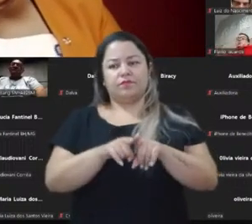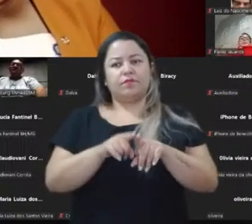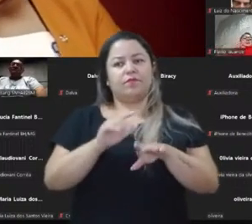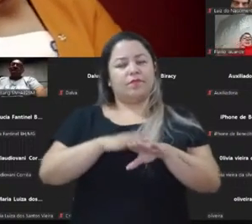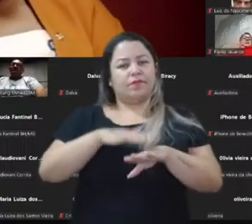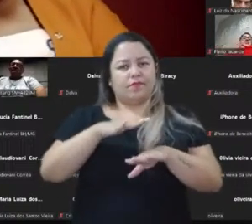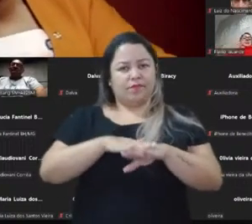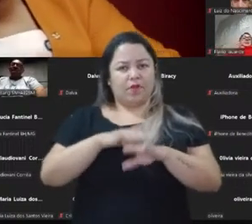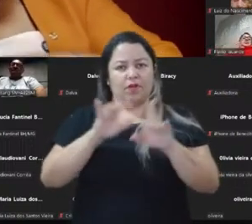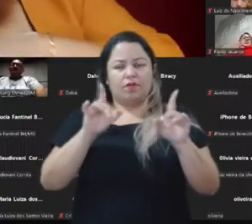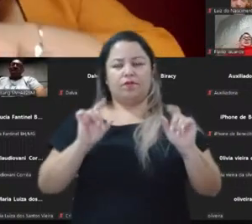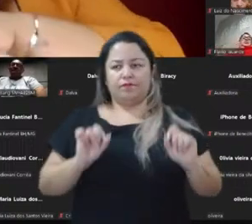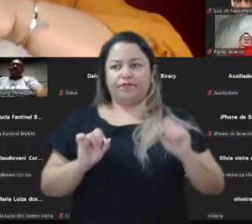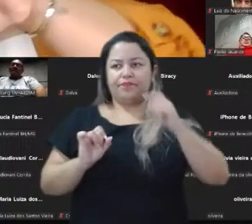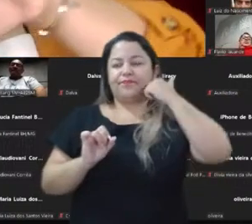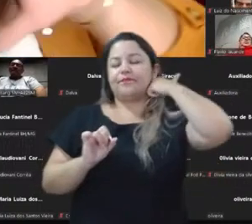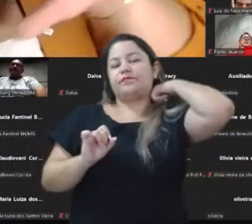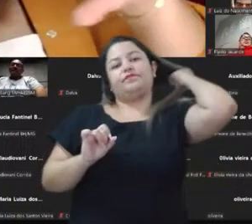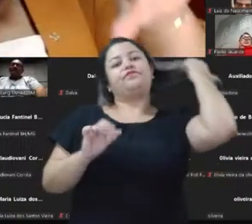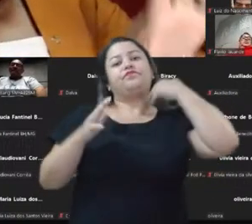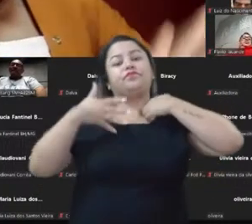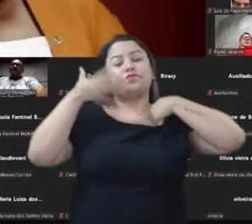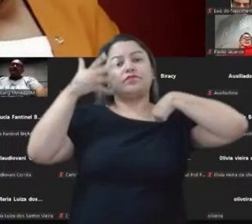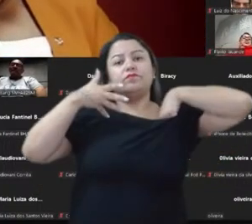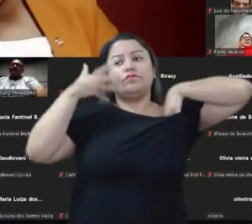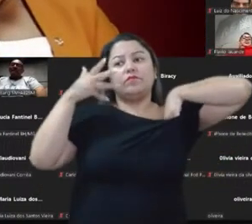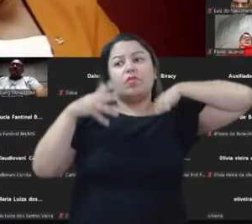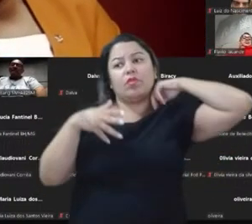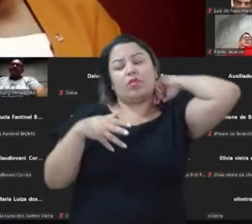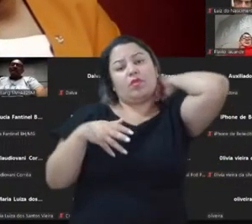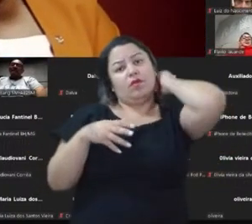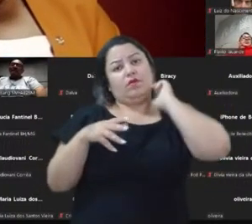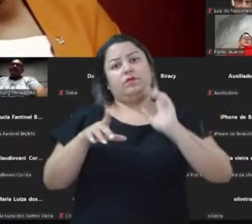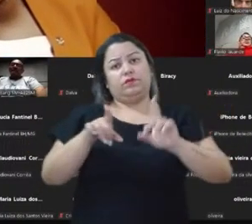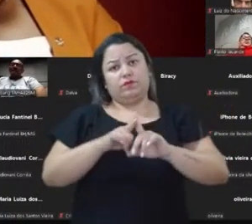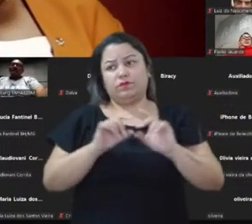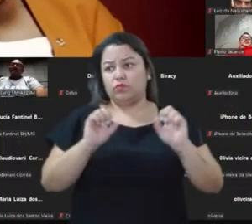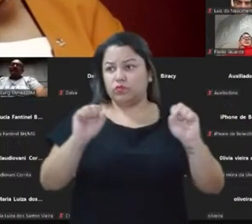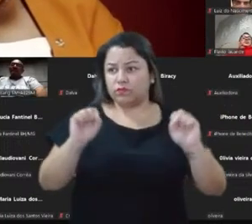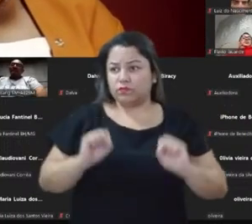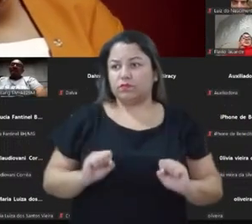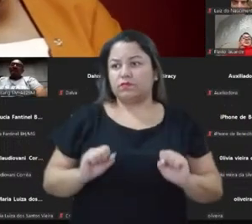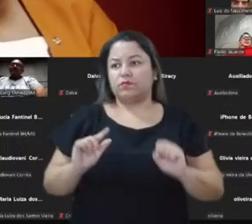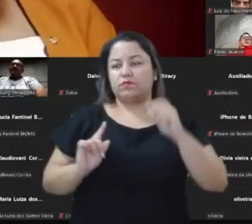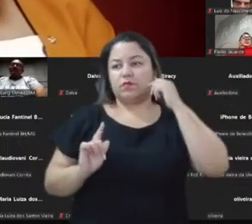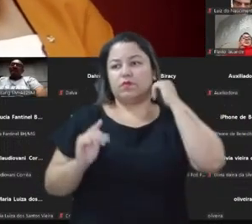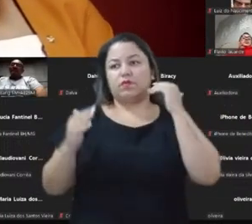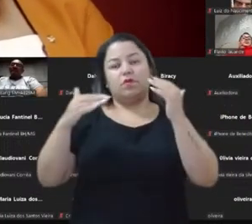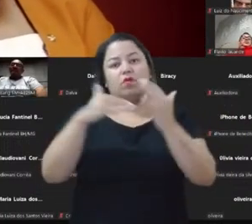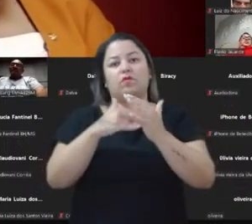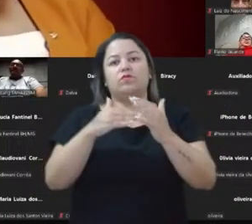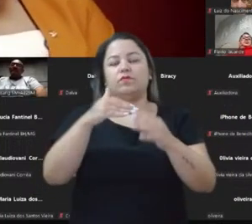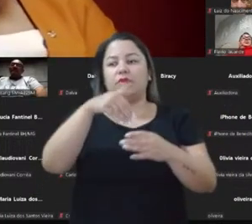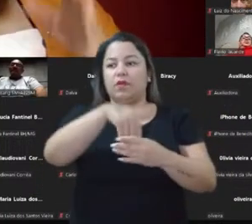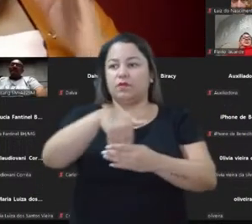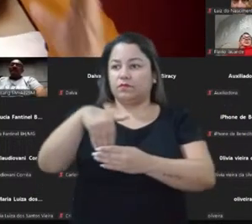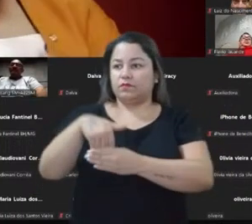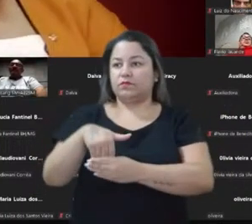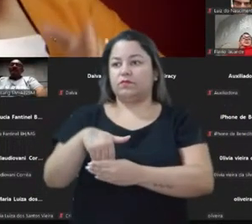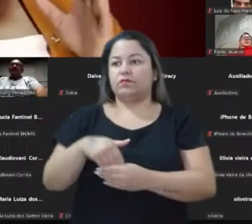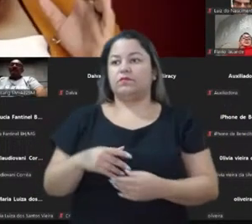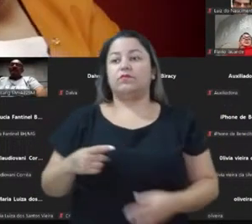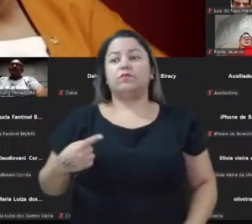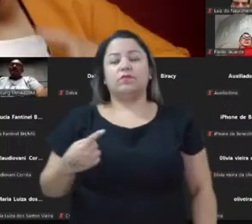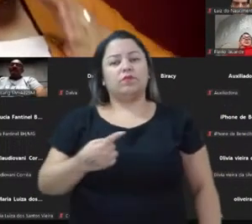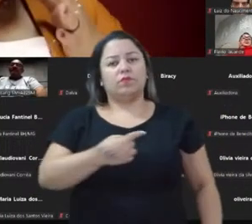era aqueles discursos todos setorizados. Essa última eleição também mostrou para a gente que quanto